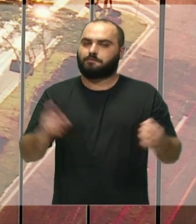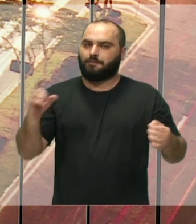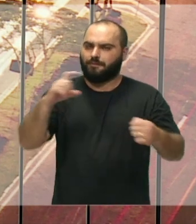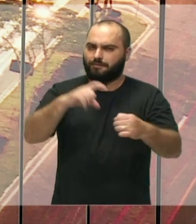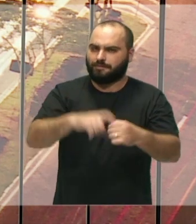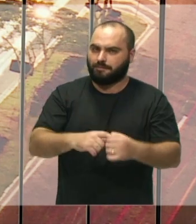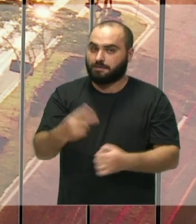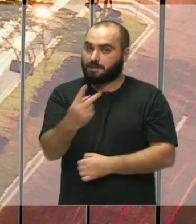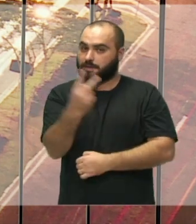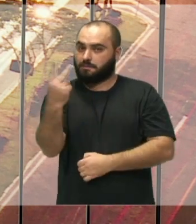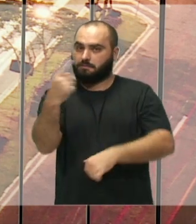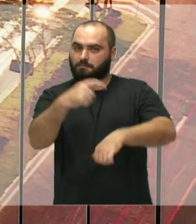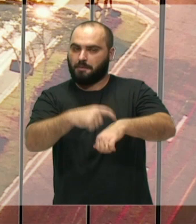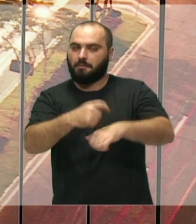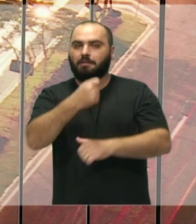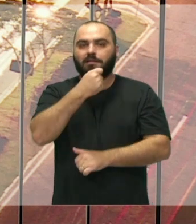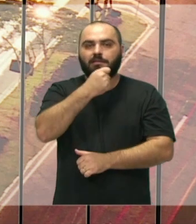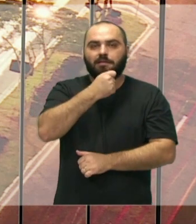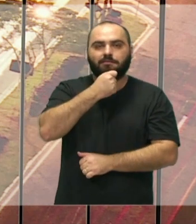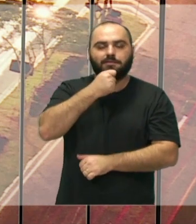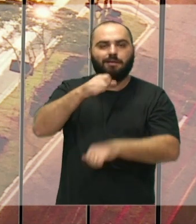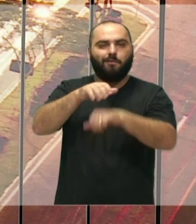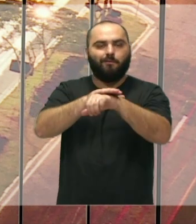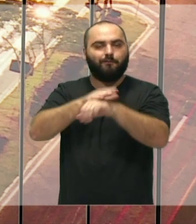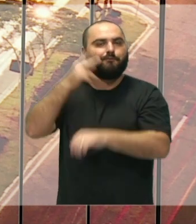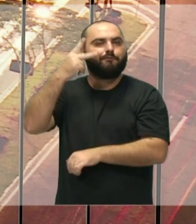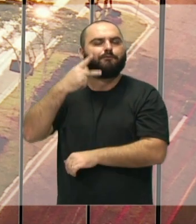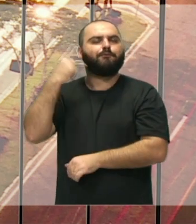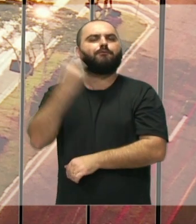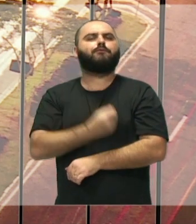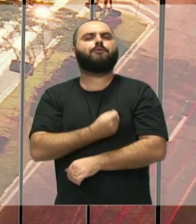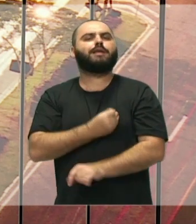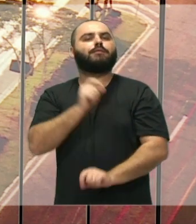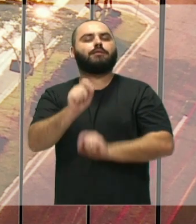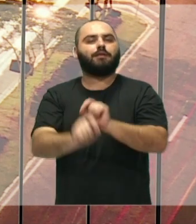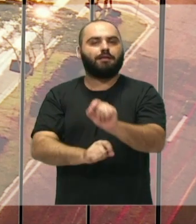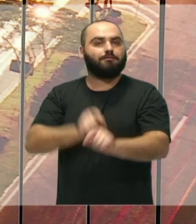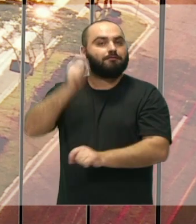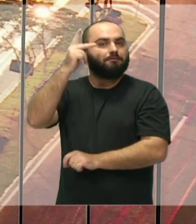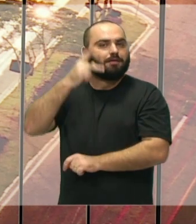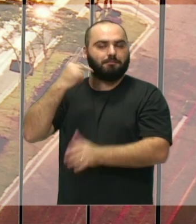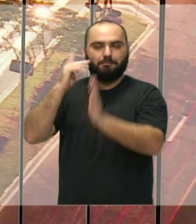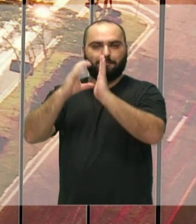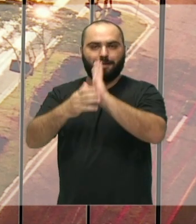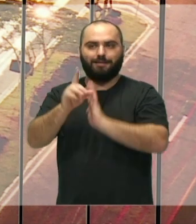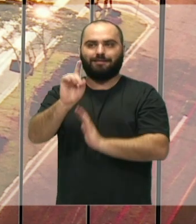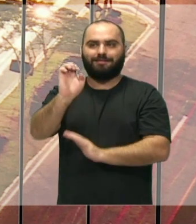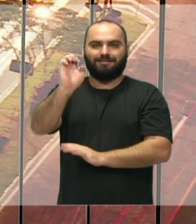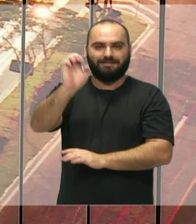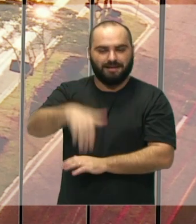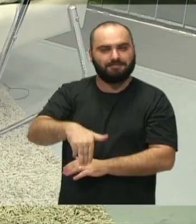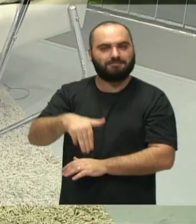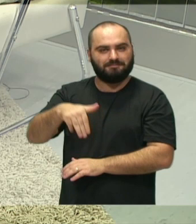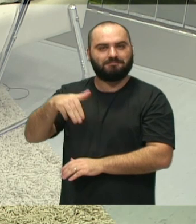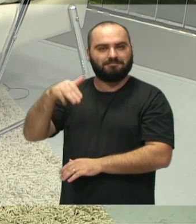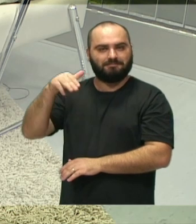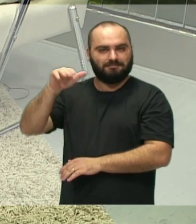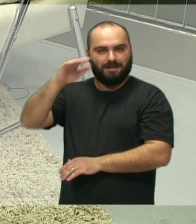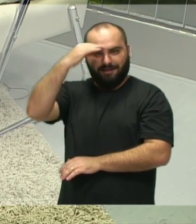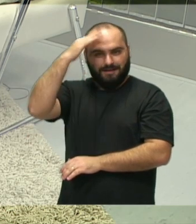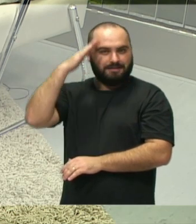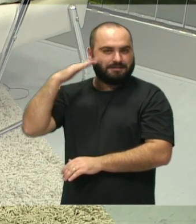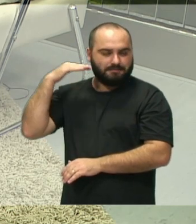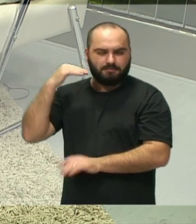Voltamos com o segundo bloco do Fala Vereador, hoje está conosco a vereadora do DEM, Aline Aranha. Bom, a gente só fazendo uma